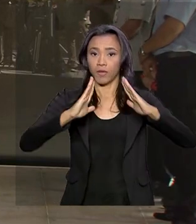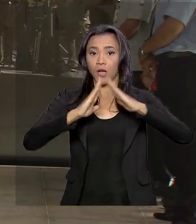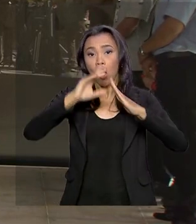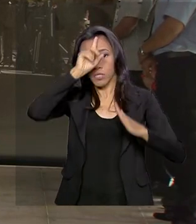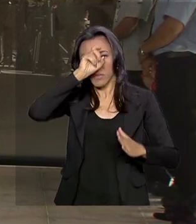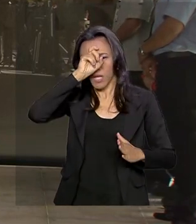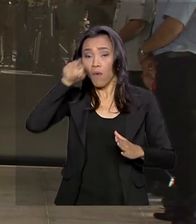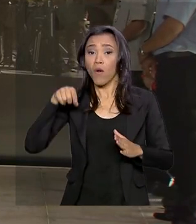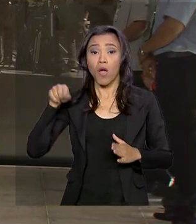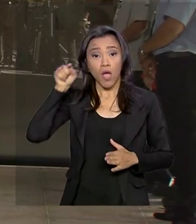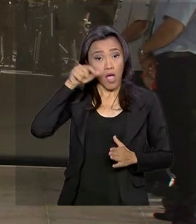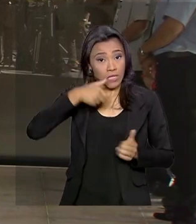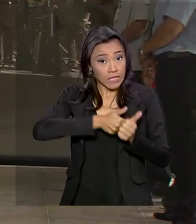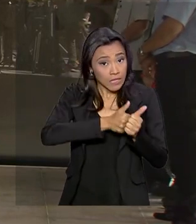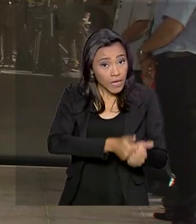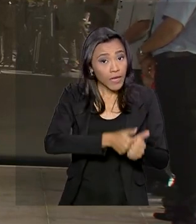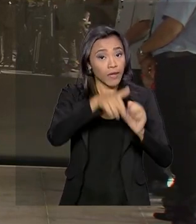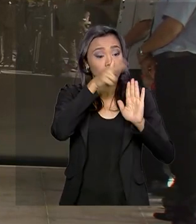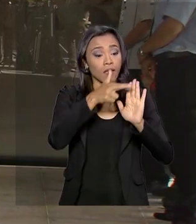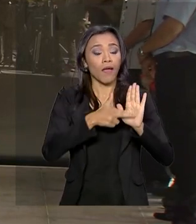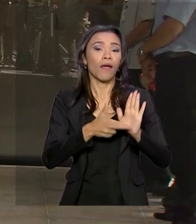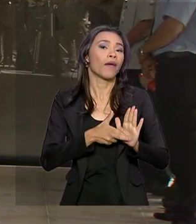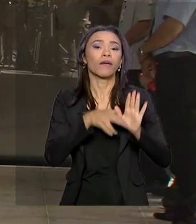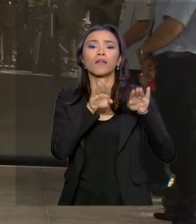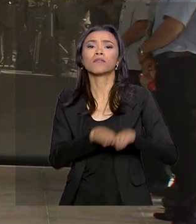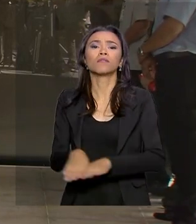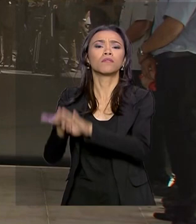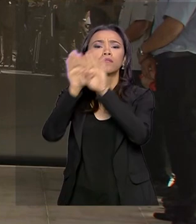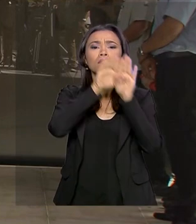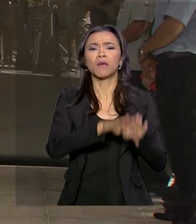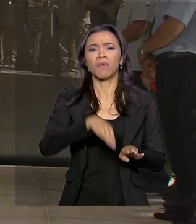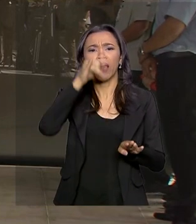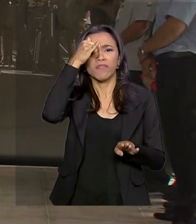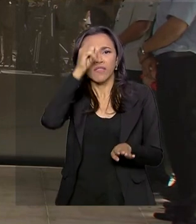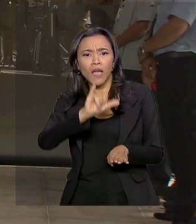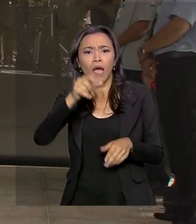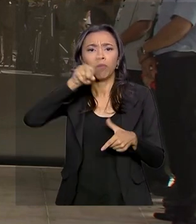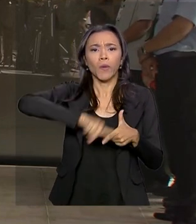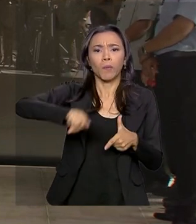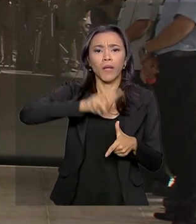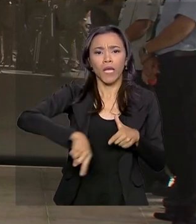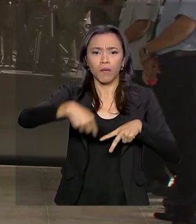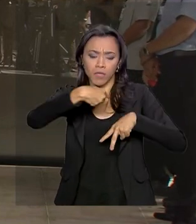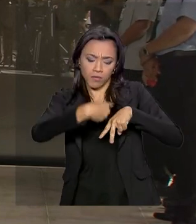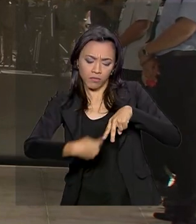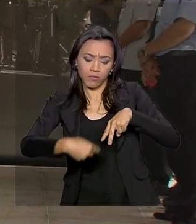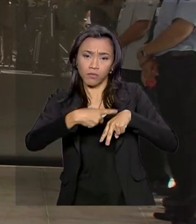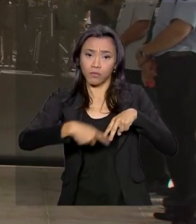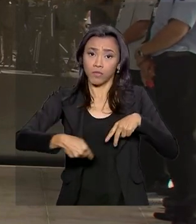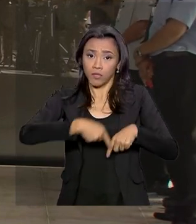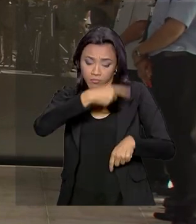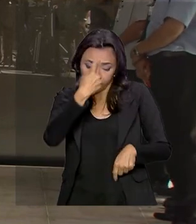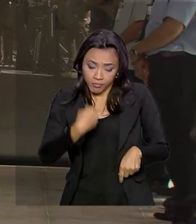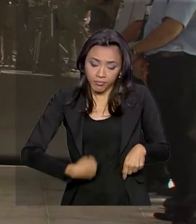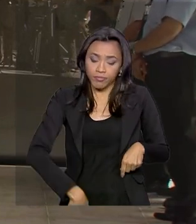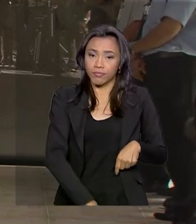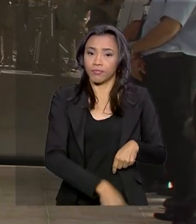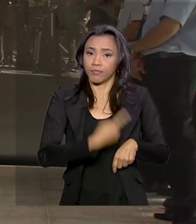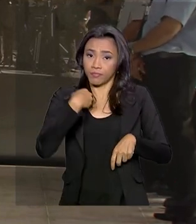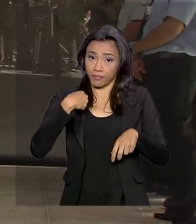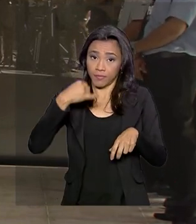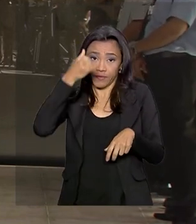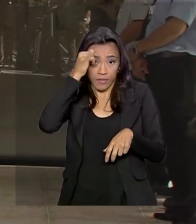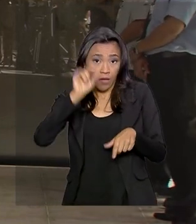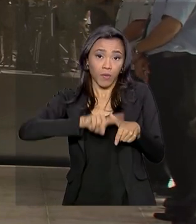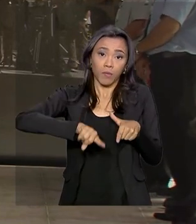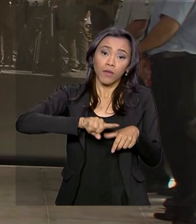protocolo internacional de prevenção de trombose venosa profunda, principalmente com o uso de meias elásticas e também